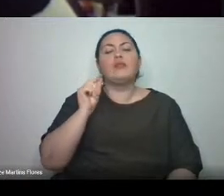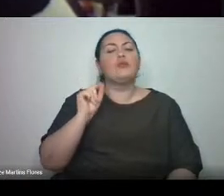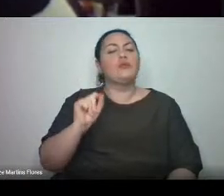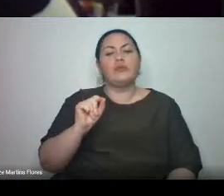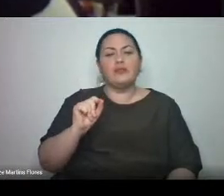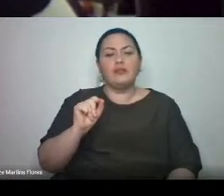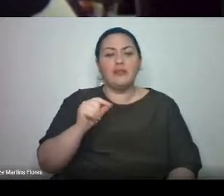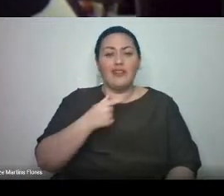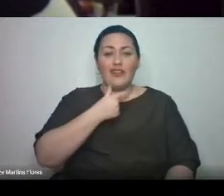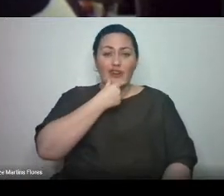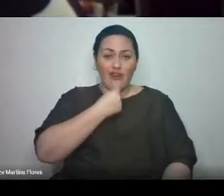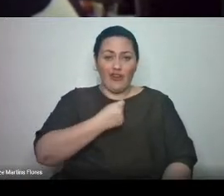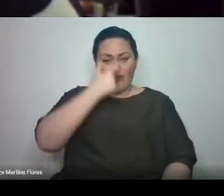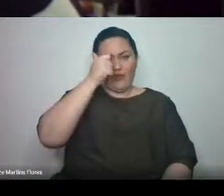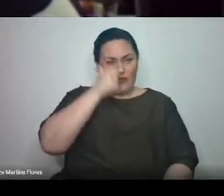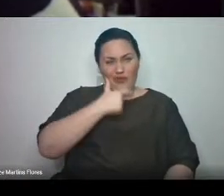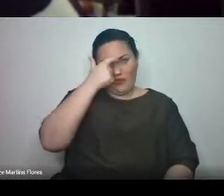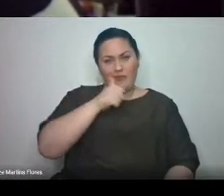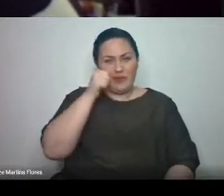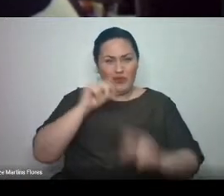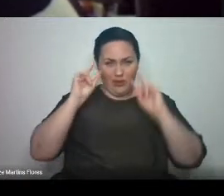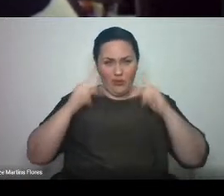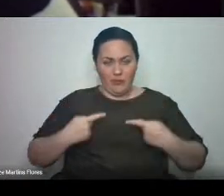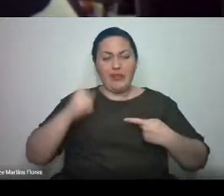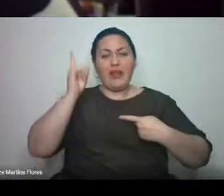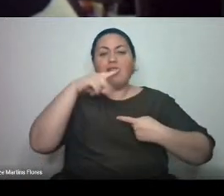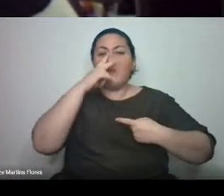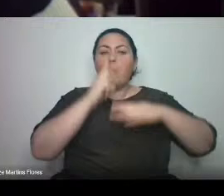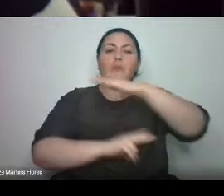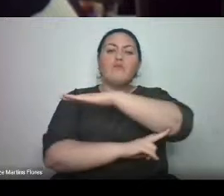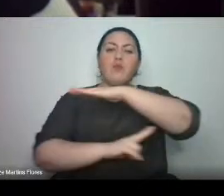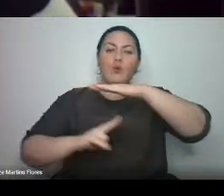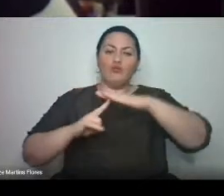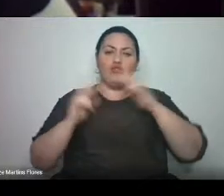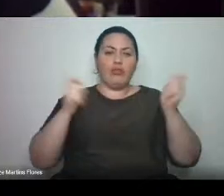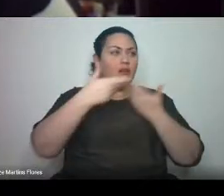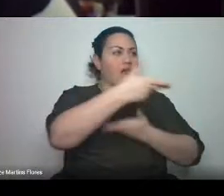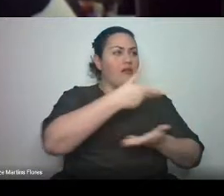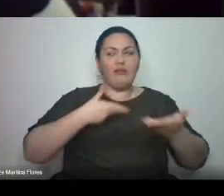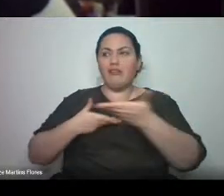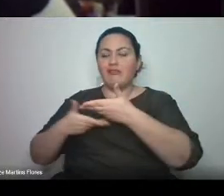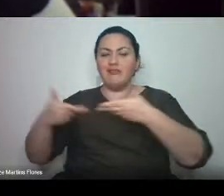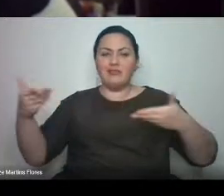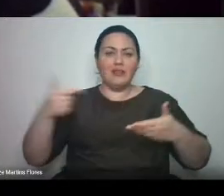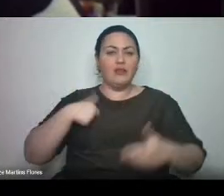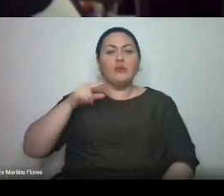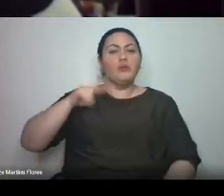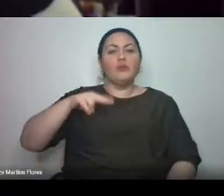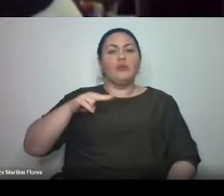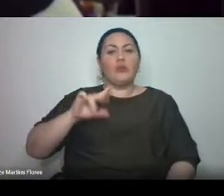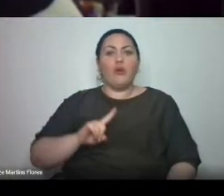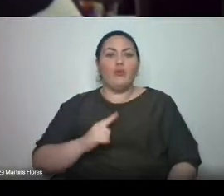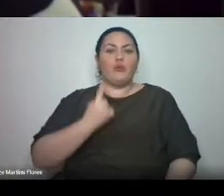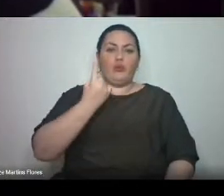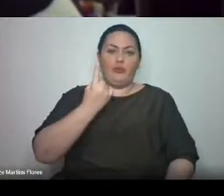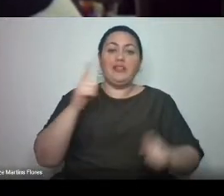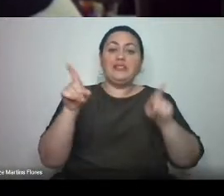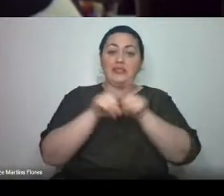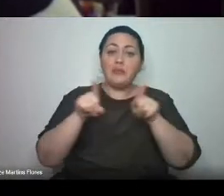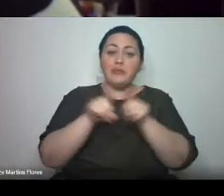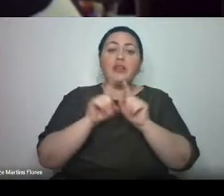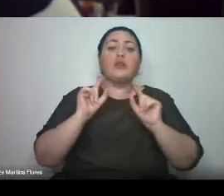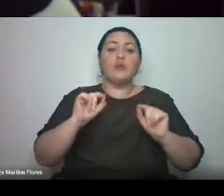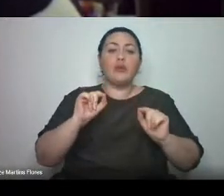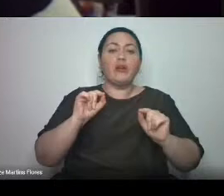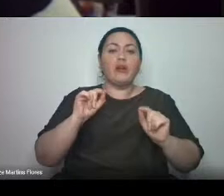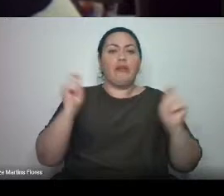ponte, não um fim. O que pode ser amado no homem é que ele é um passar e um sucumbir. E agora estamos aqui